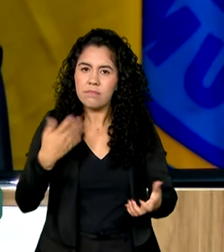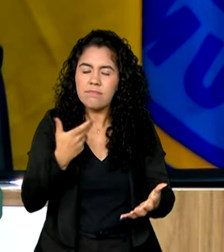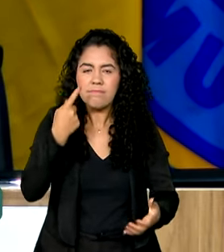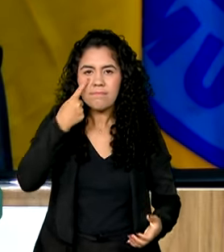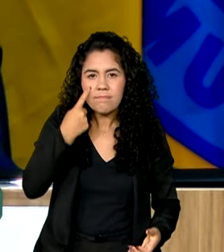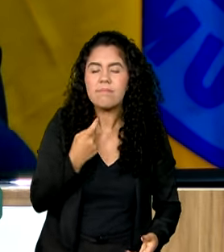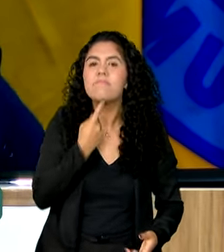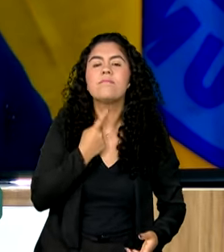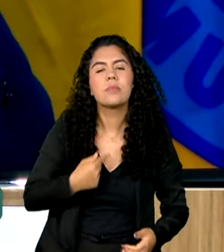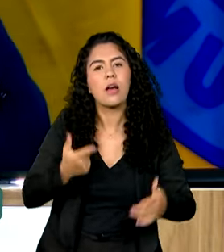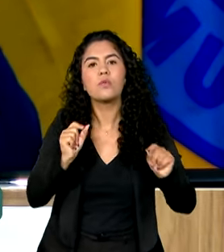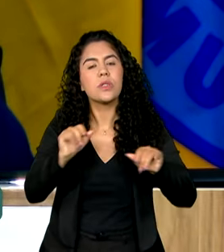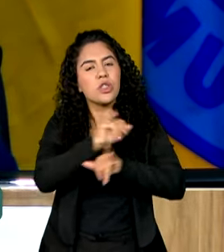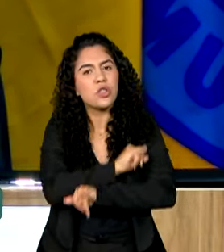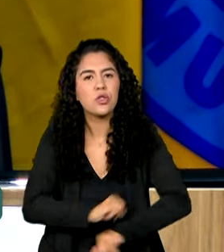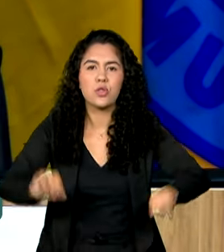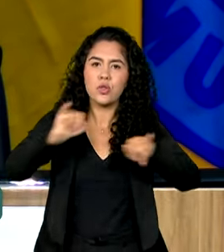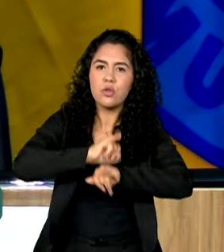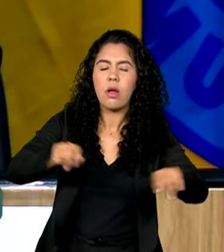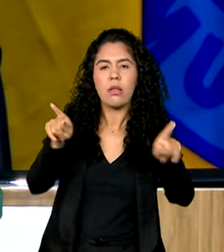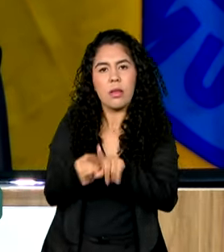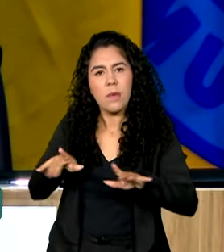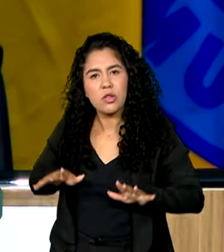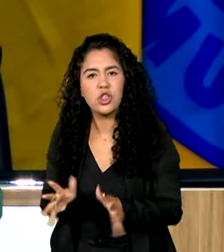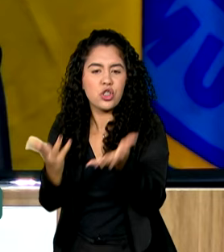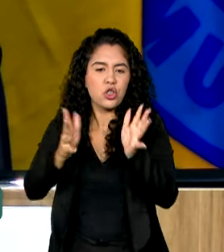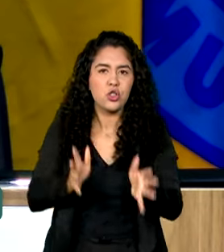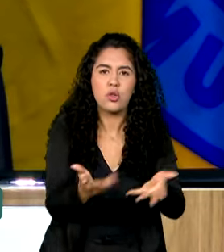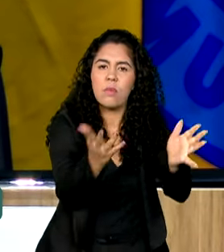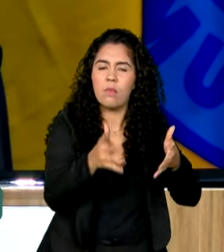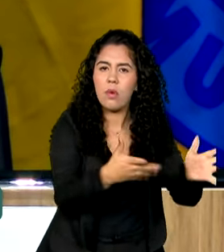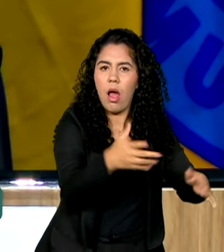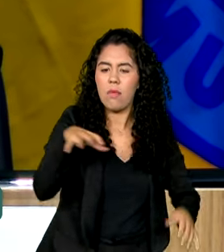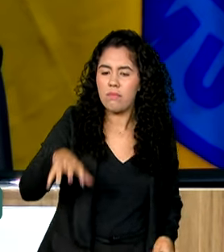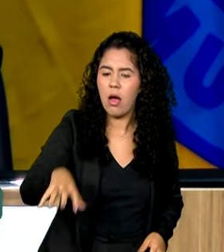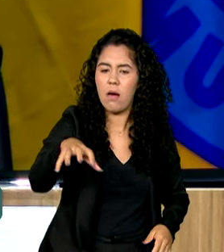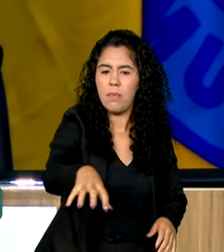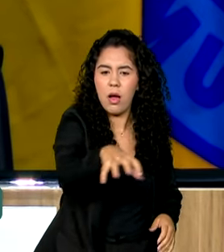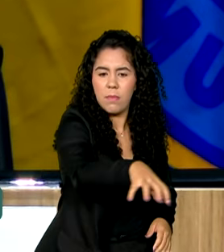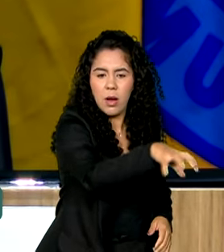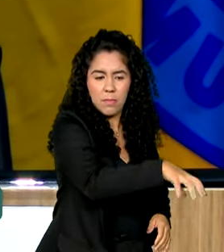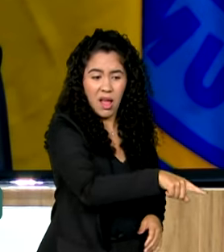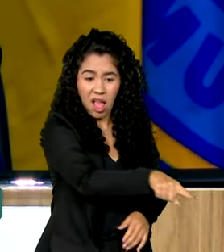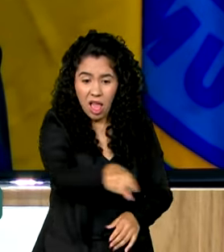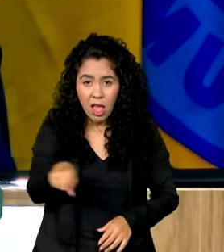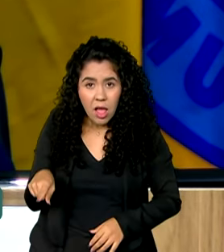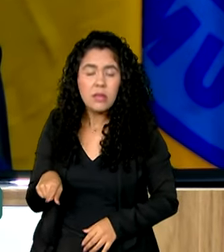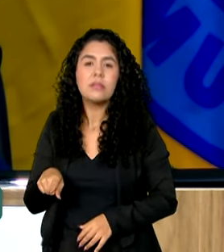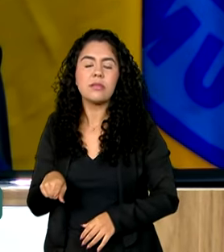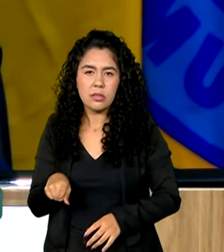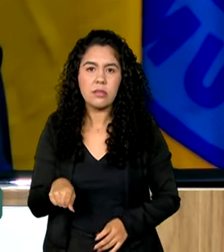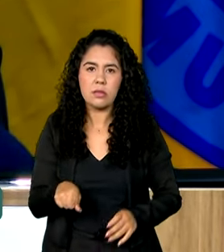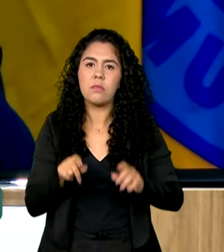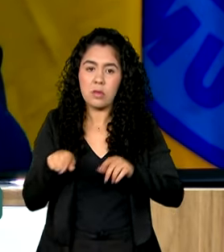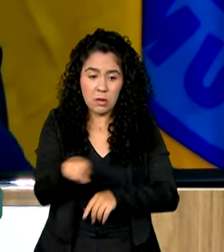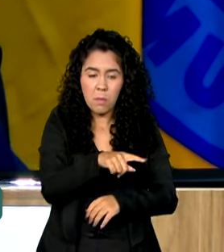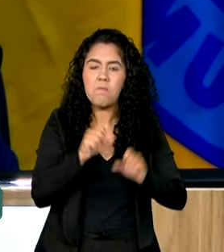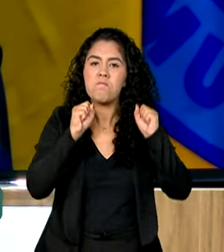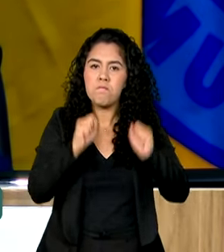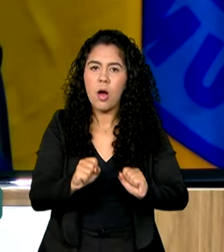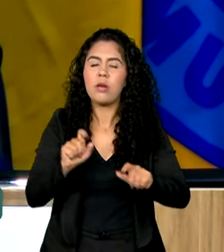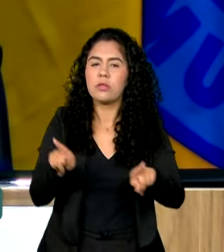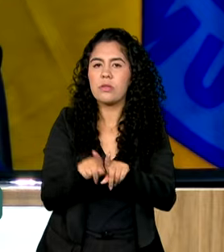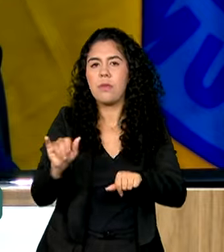divulgá-lo, estimular as entidades todas que se registrem, se cadastrem, porque ele pode ser sim uma